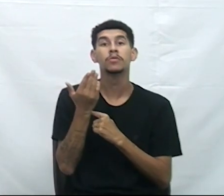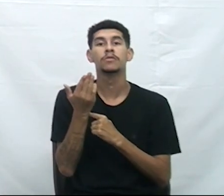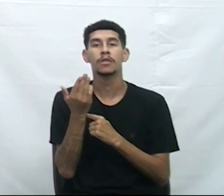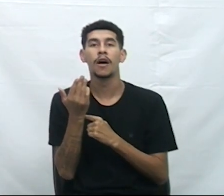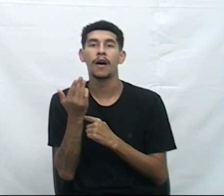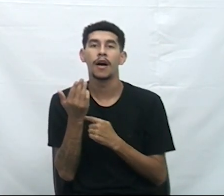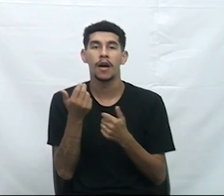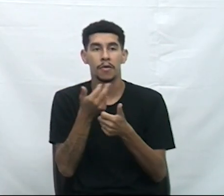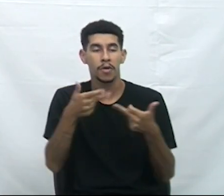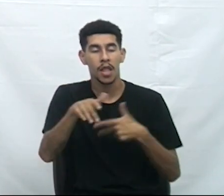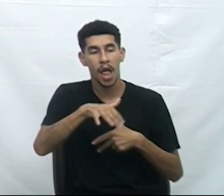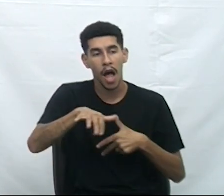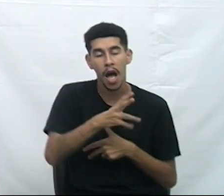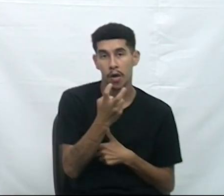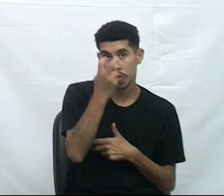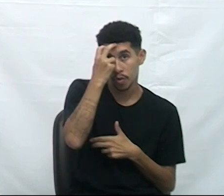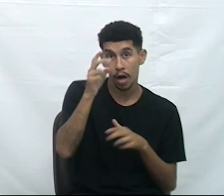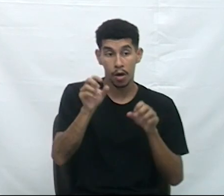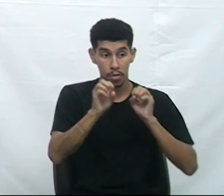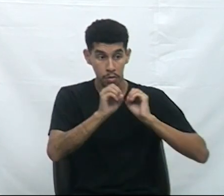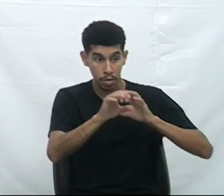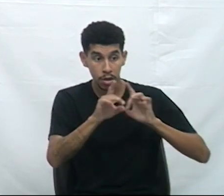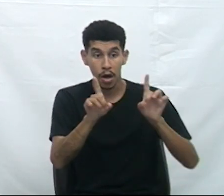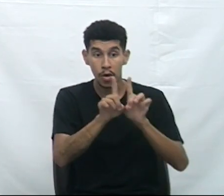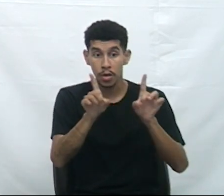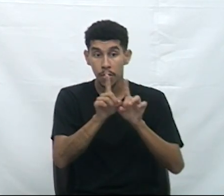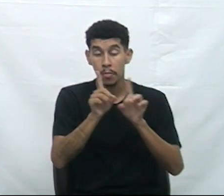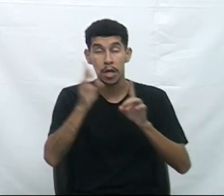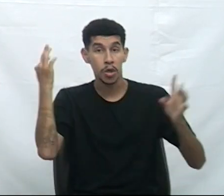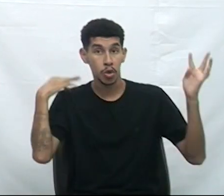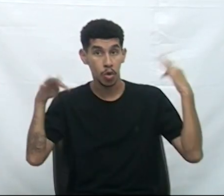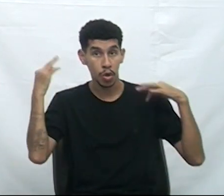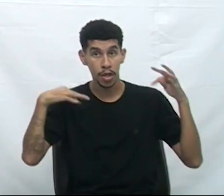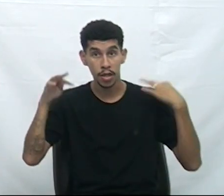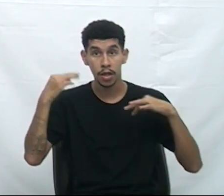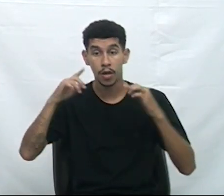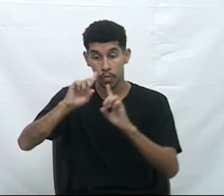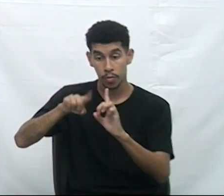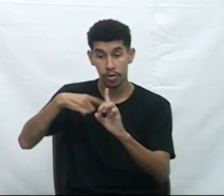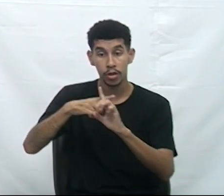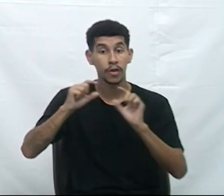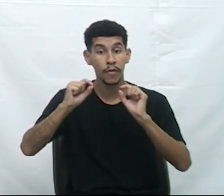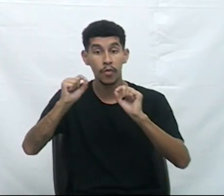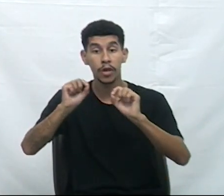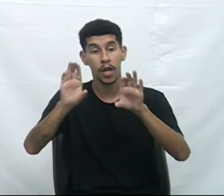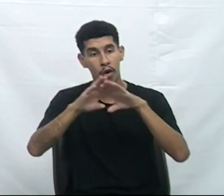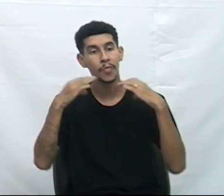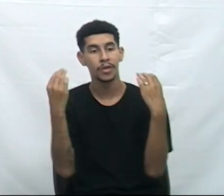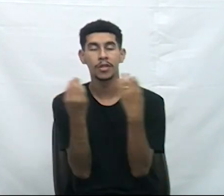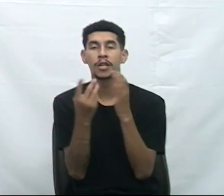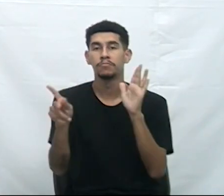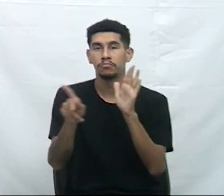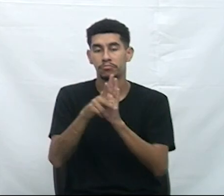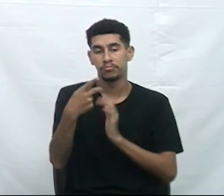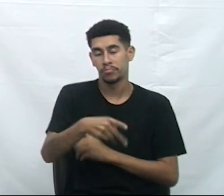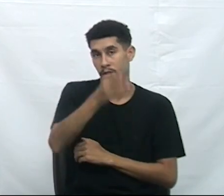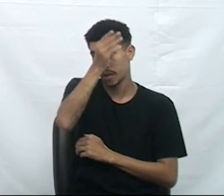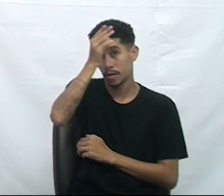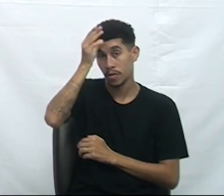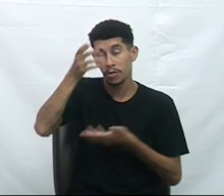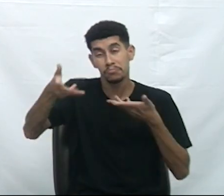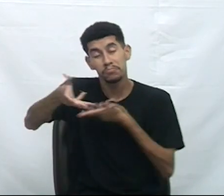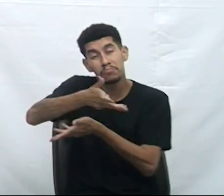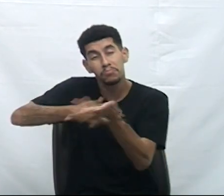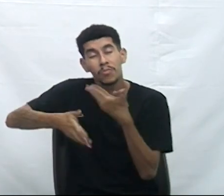educacionais e turísticas, beneficiando diretamente a comunidade de Criciúma. A troca de